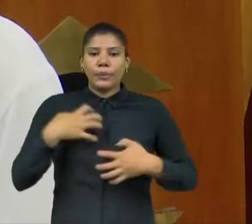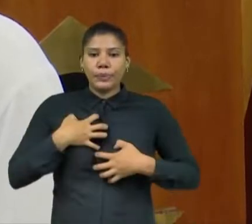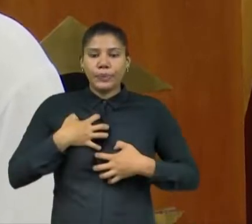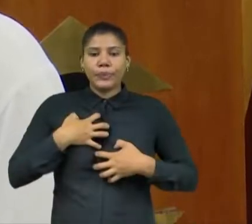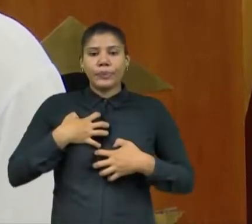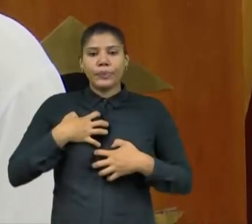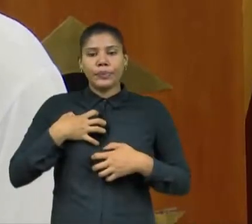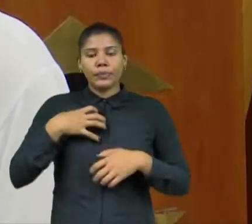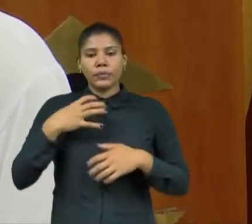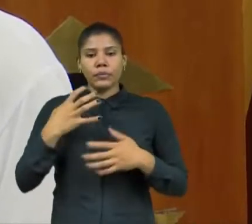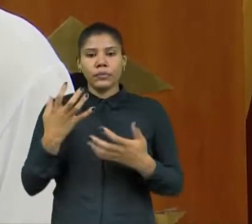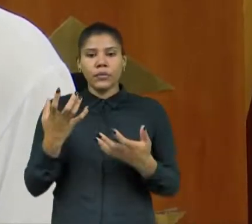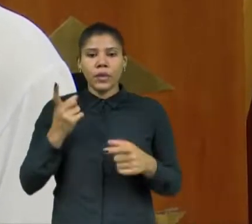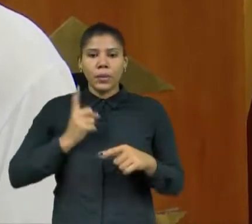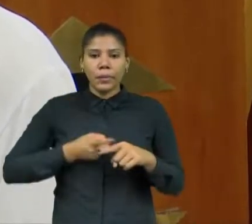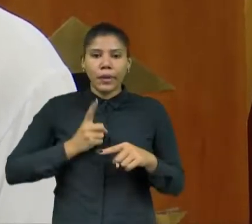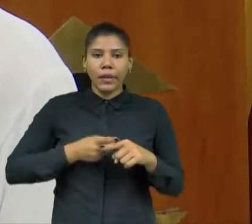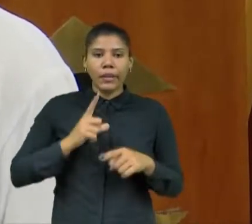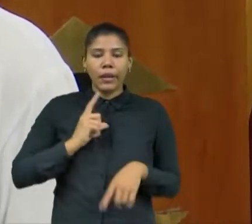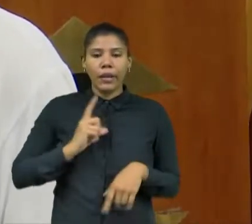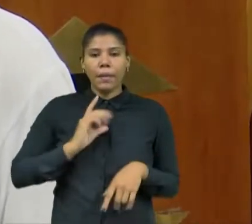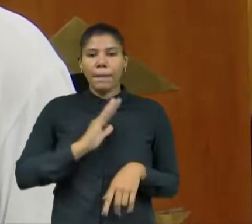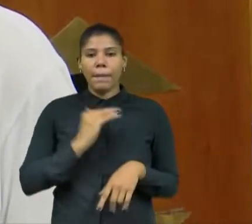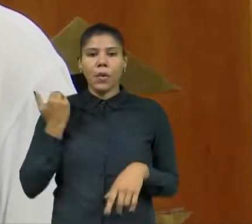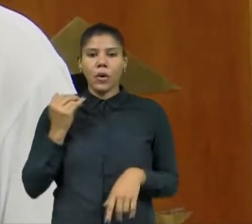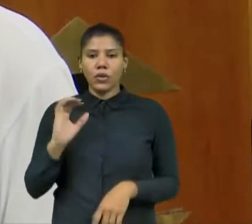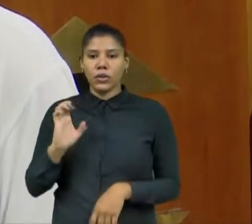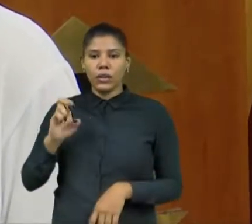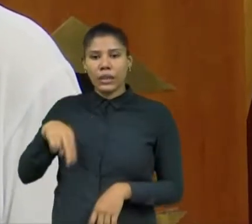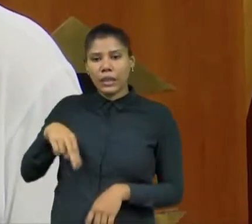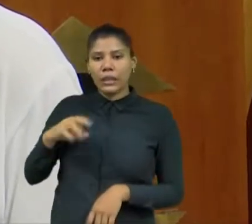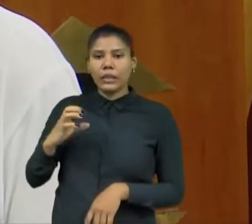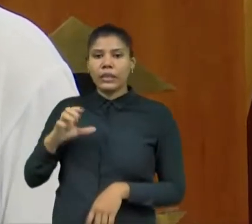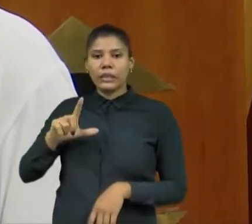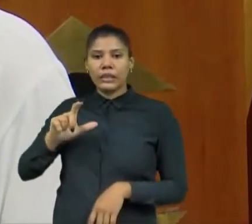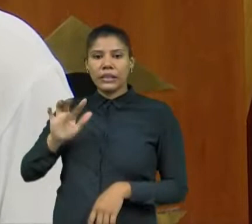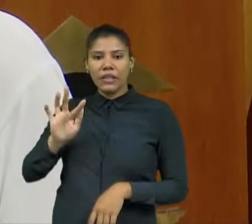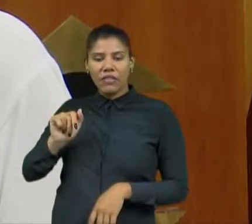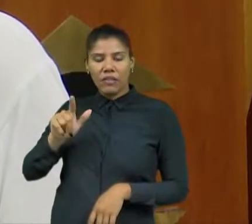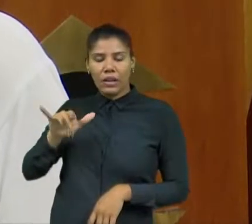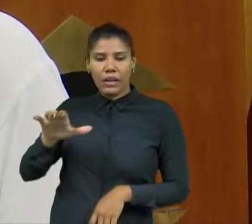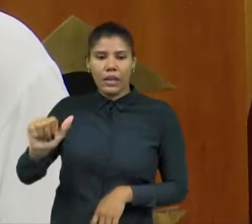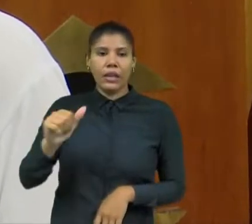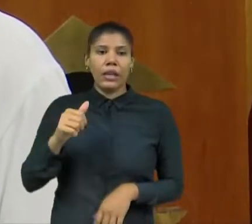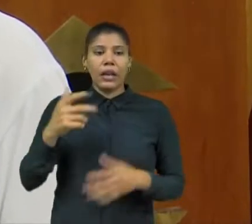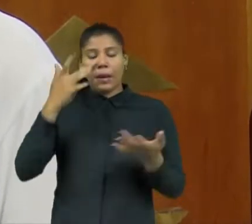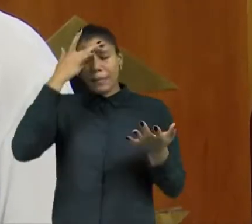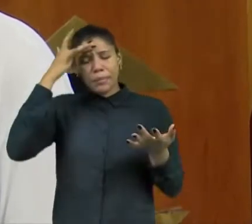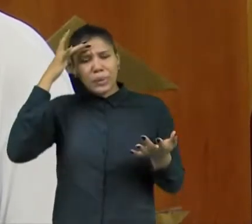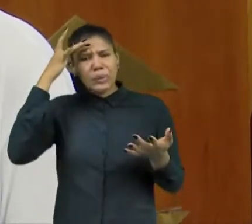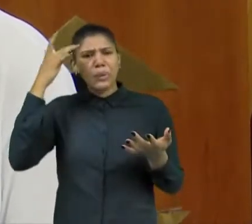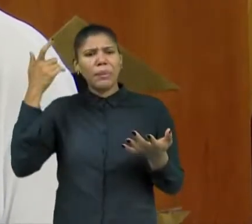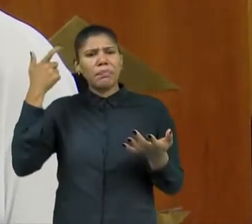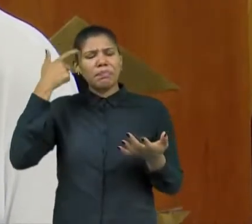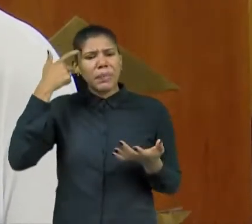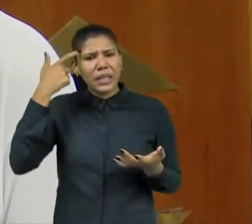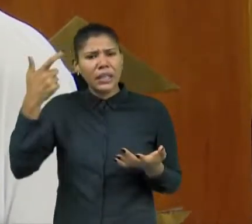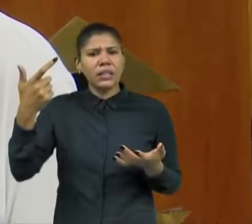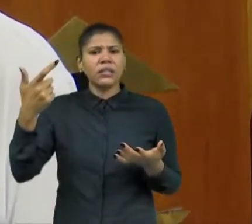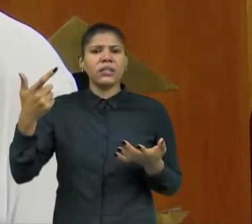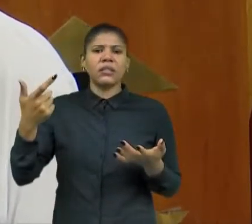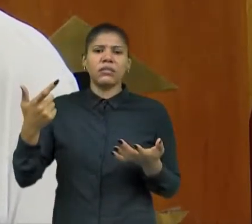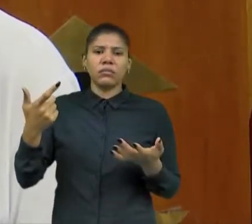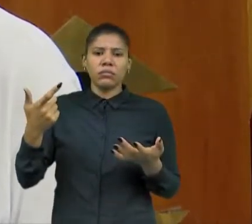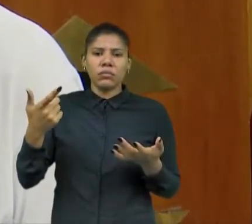ente querido, porque estão em morte encefálica, que elas pensem com o coração, com o coração cheio de amor, para que possam promover a vida de outras